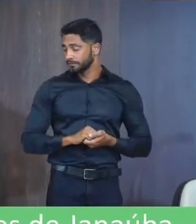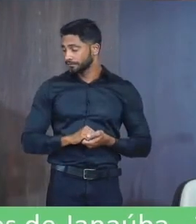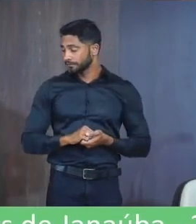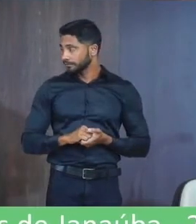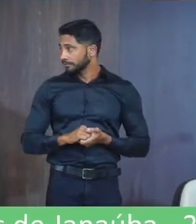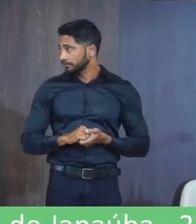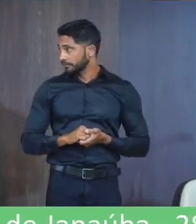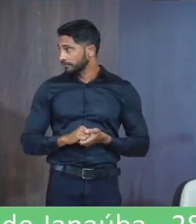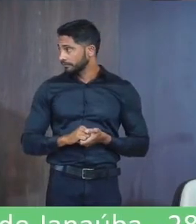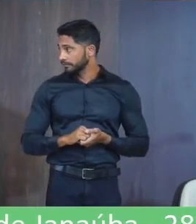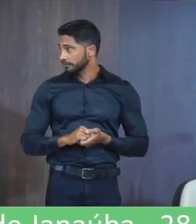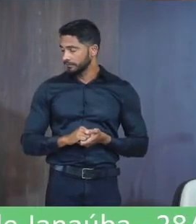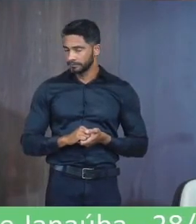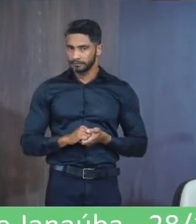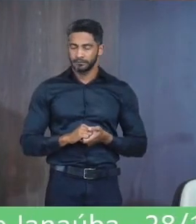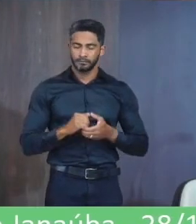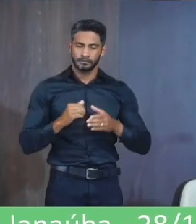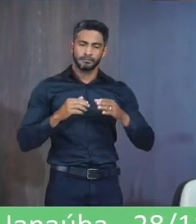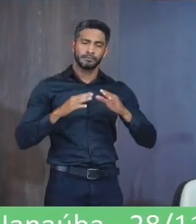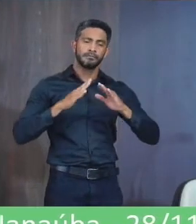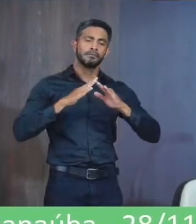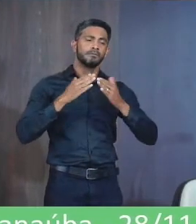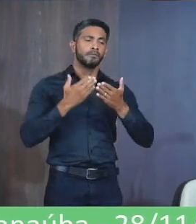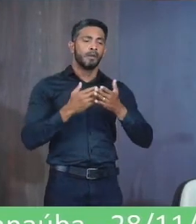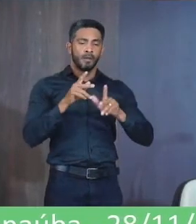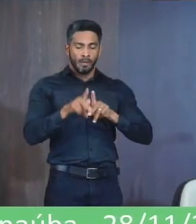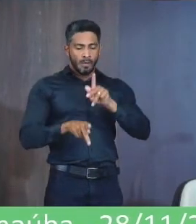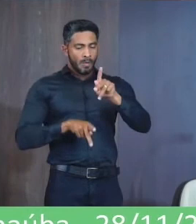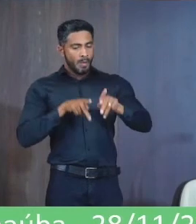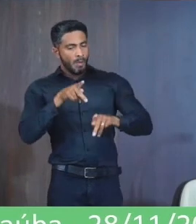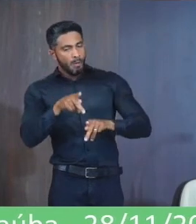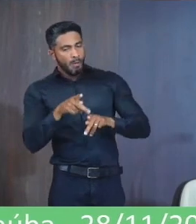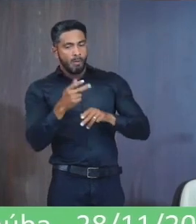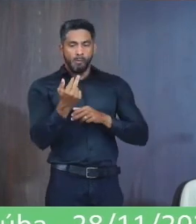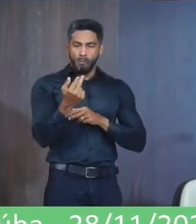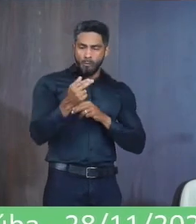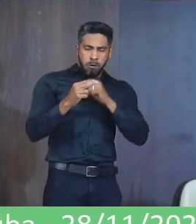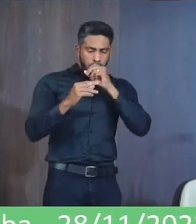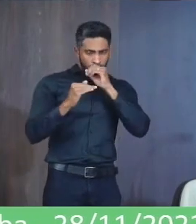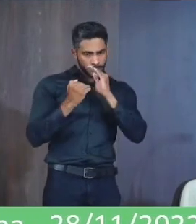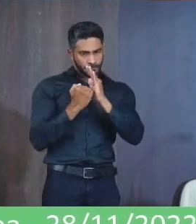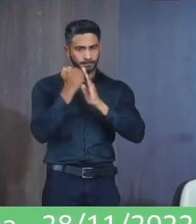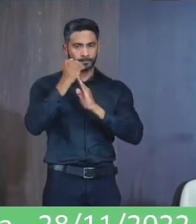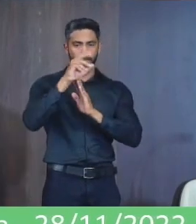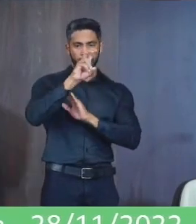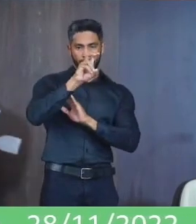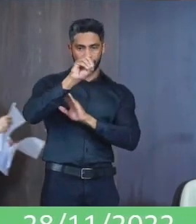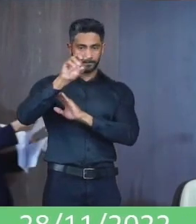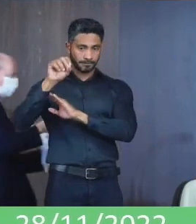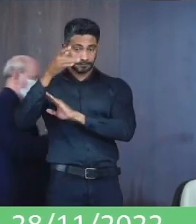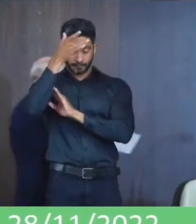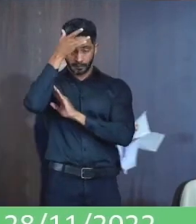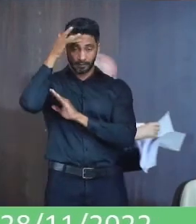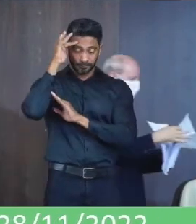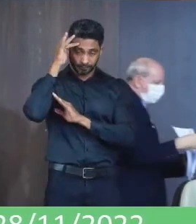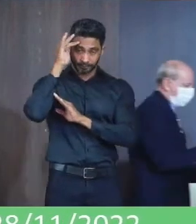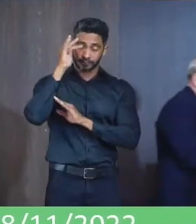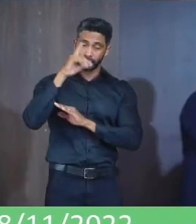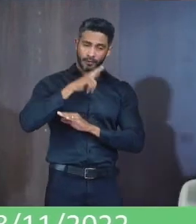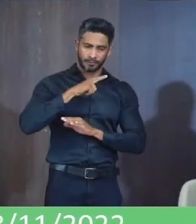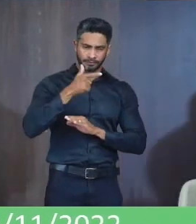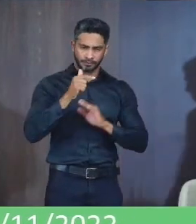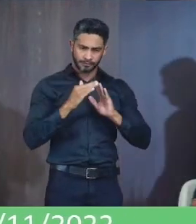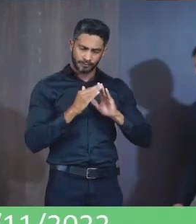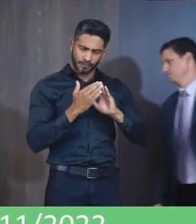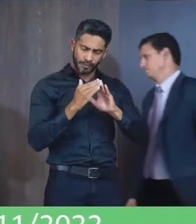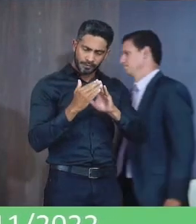Nos distritos Com população Igual Ou superior A 500 Habitantes Onde a distribuição Domiciliar Não